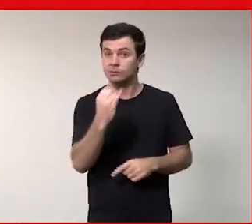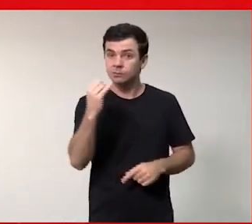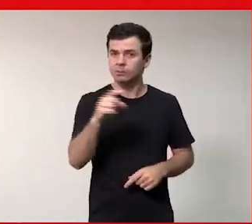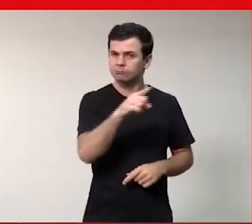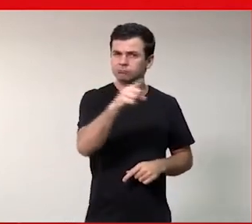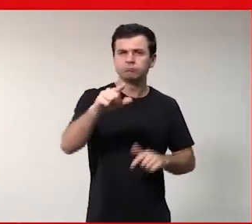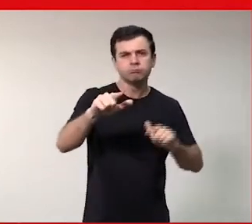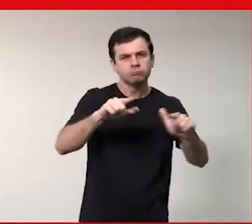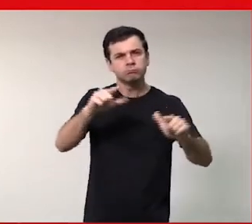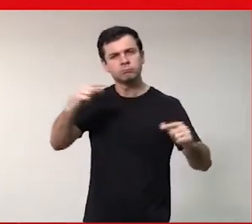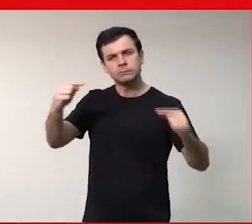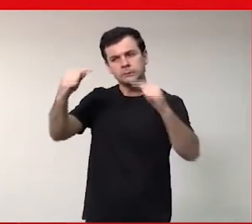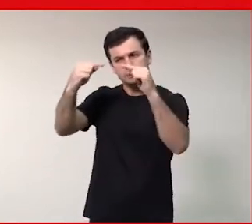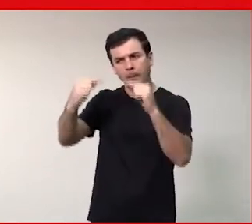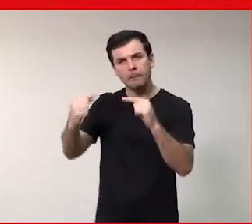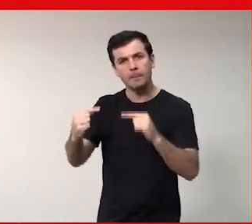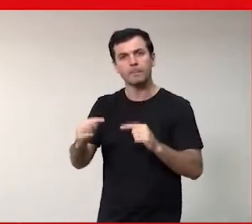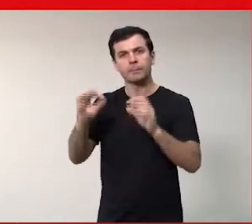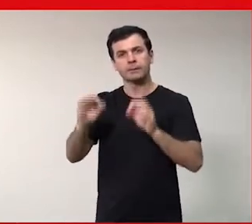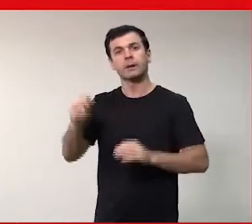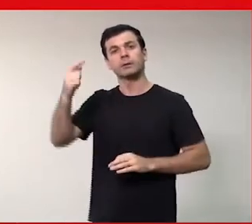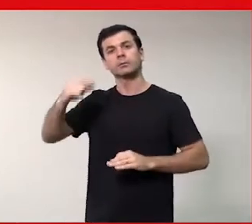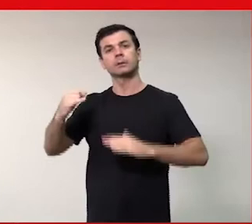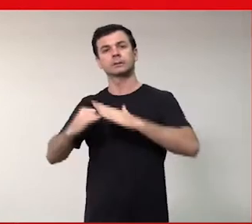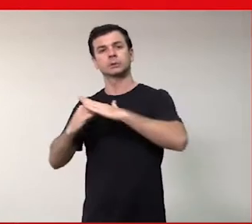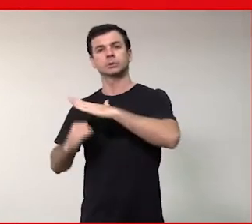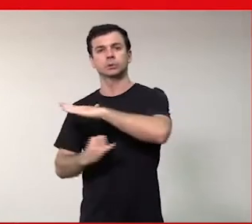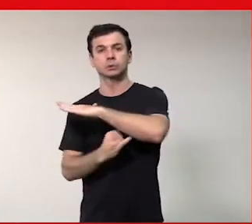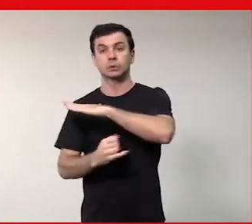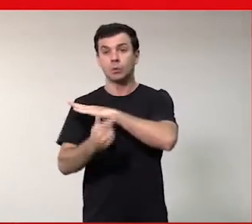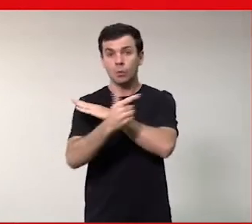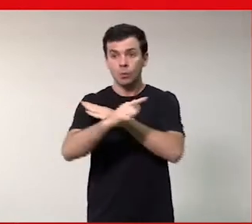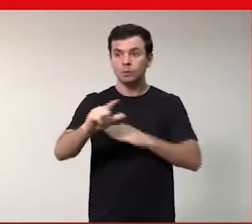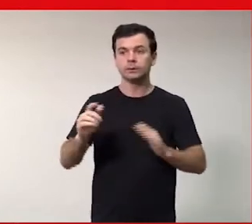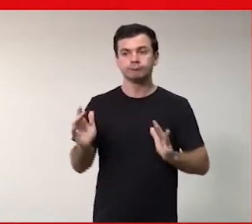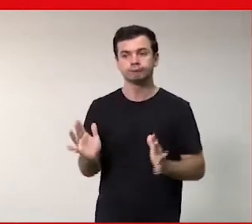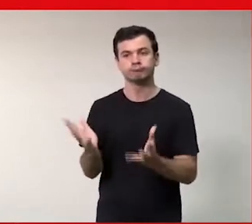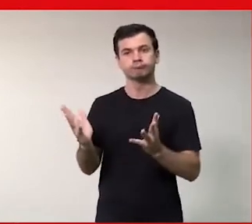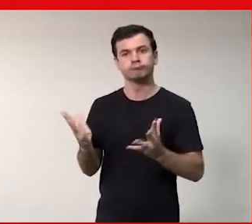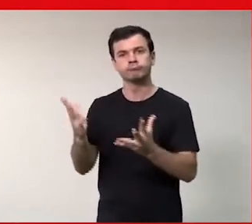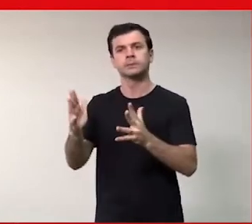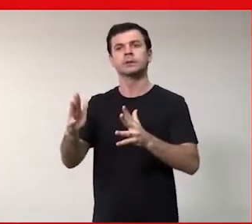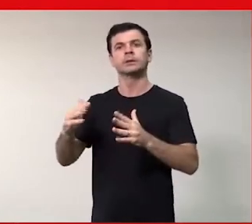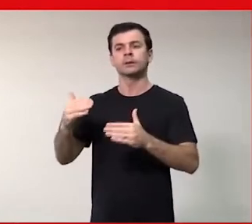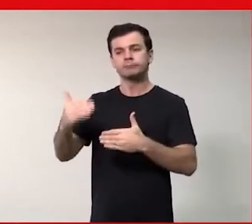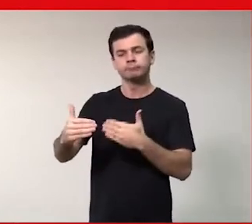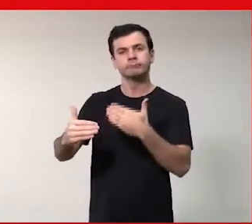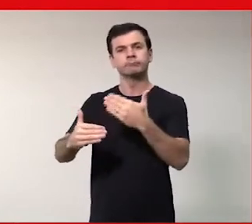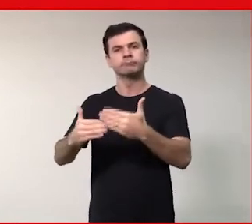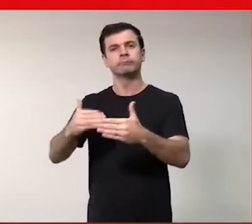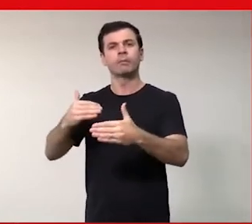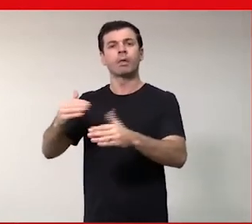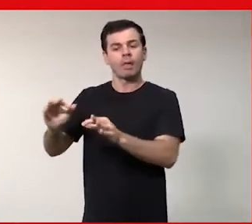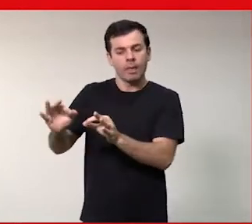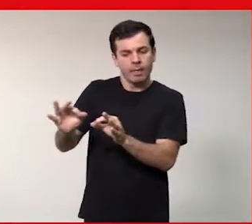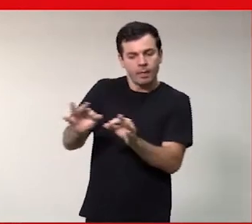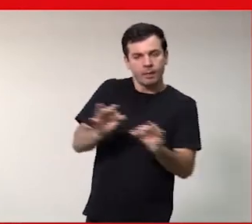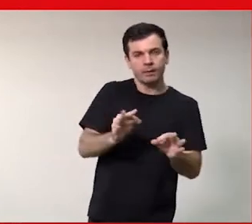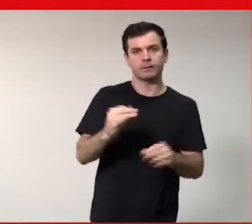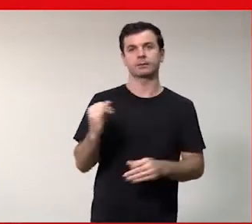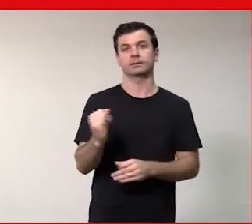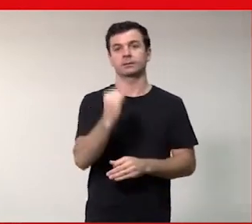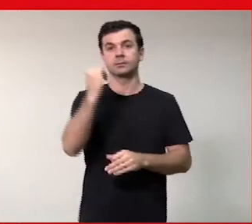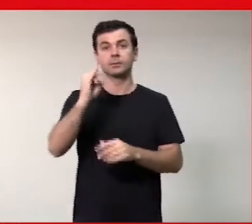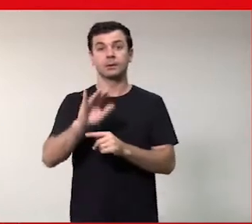essas em outras instituições que gerem um movimento contínuo, grande onda que possa ajudar a